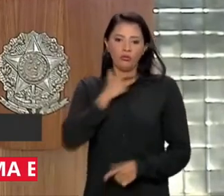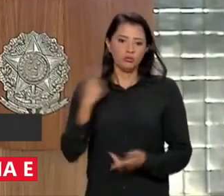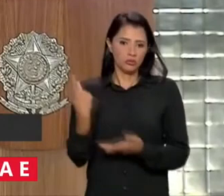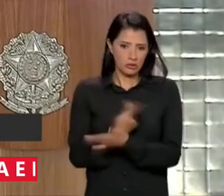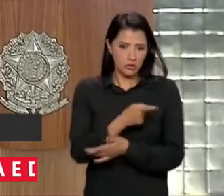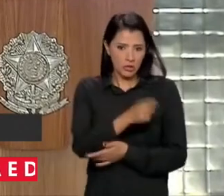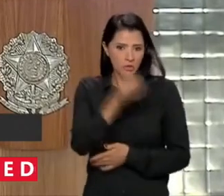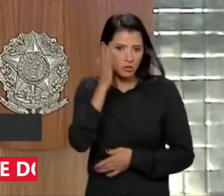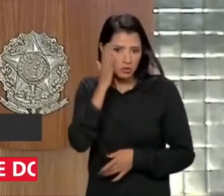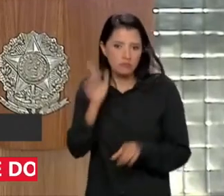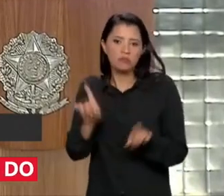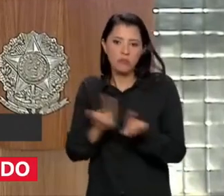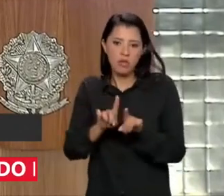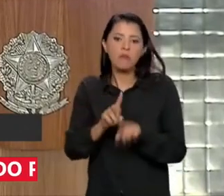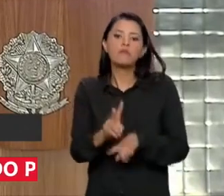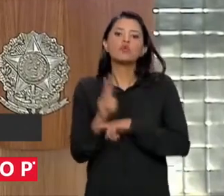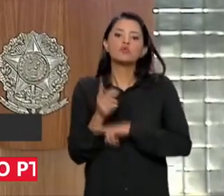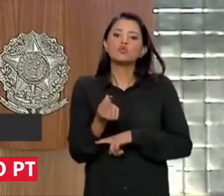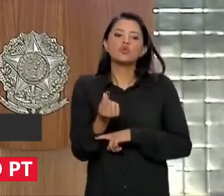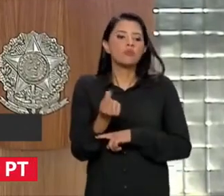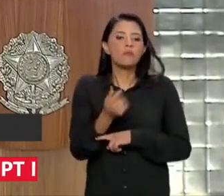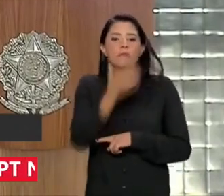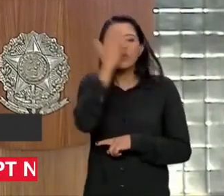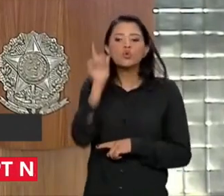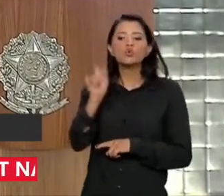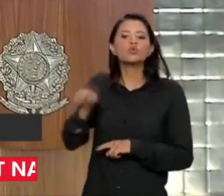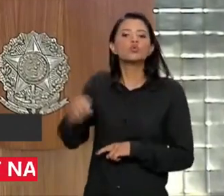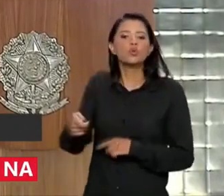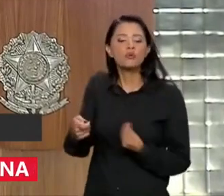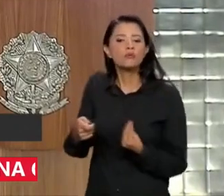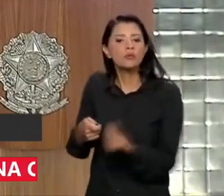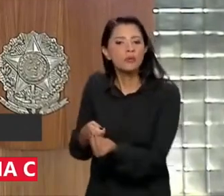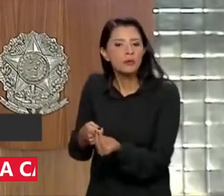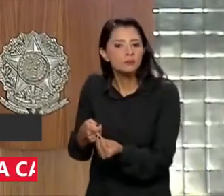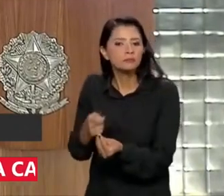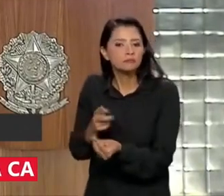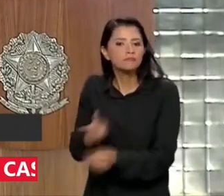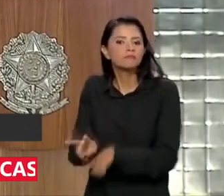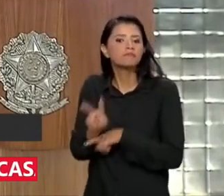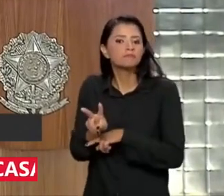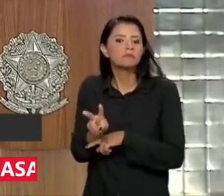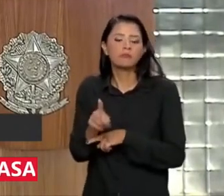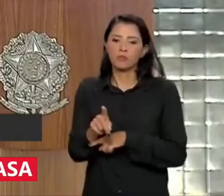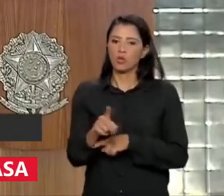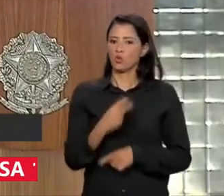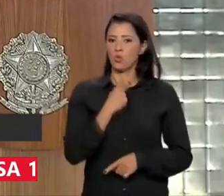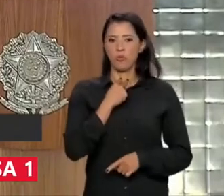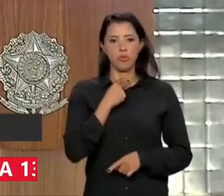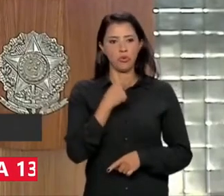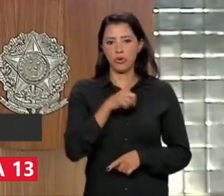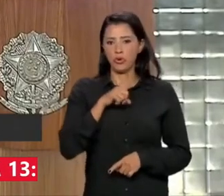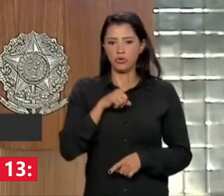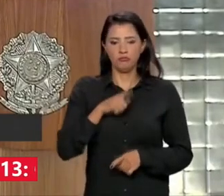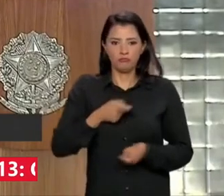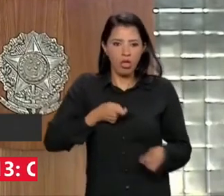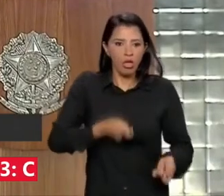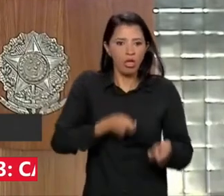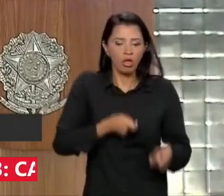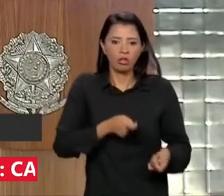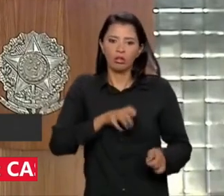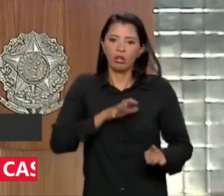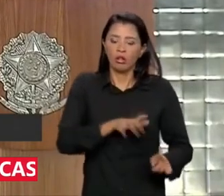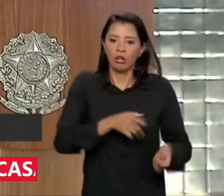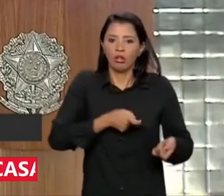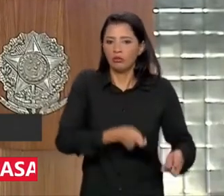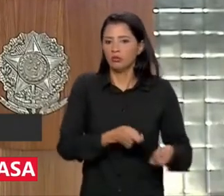sabe para quem prestou o dinheiro, sabe a quem lhe prestou o dinheiro, portanto, não pode ficar pressionando e, por tanto,